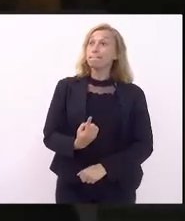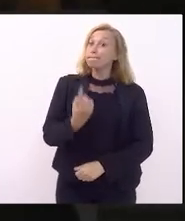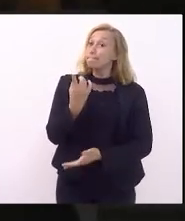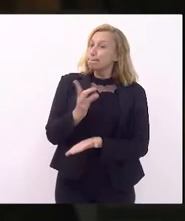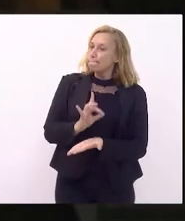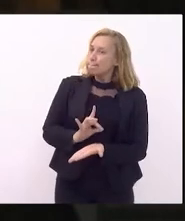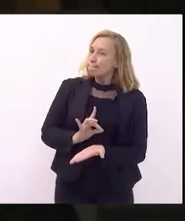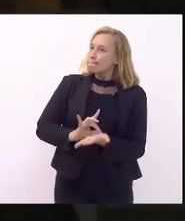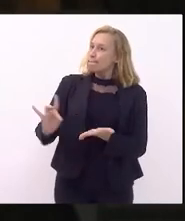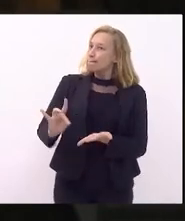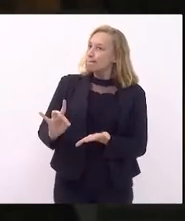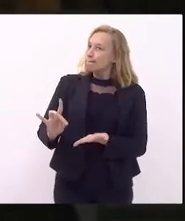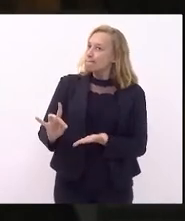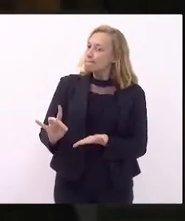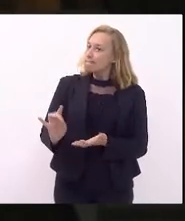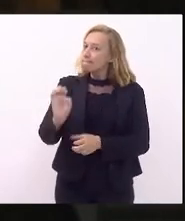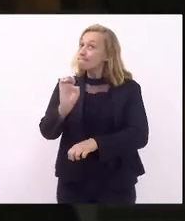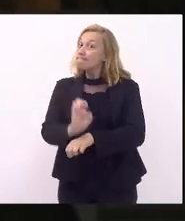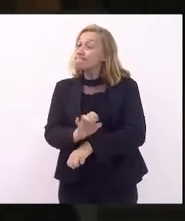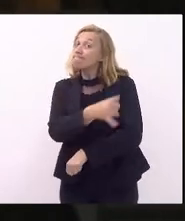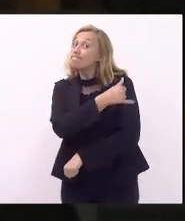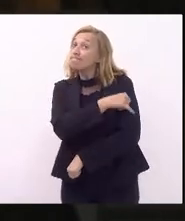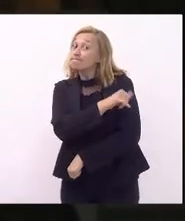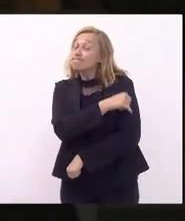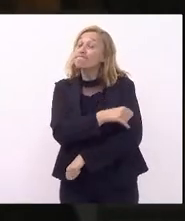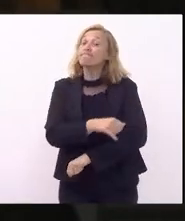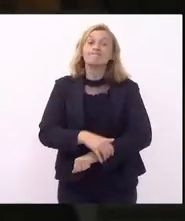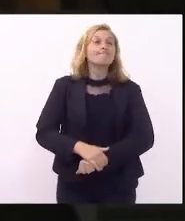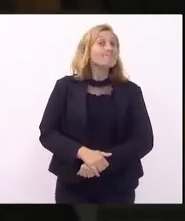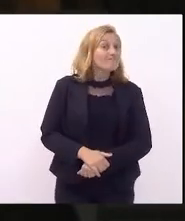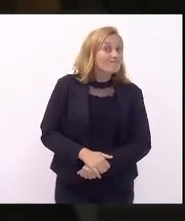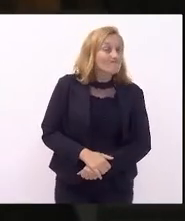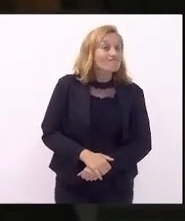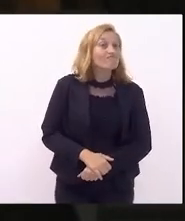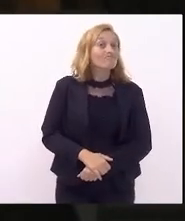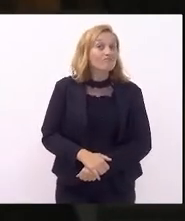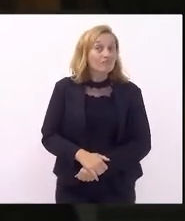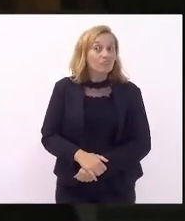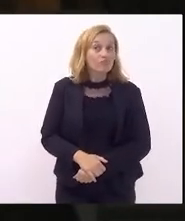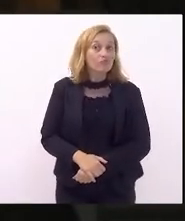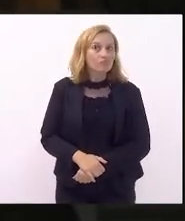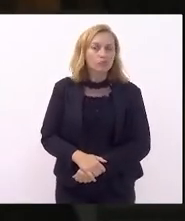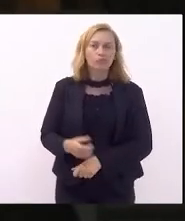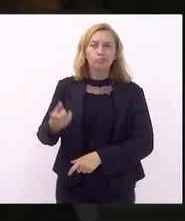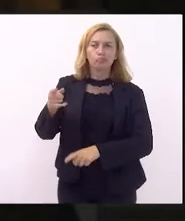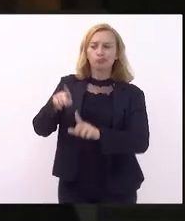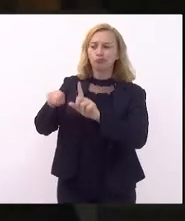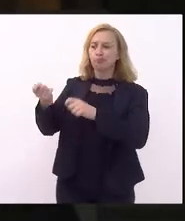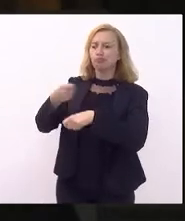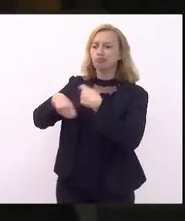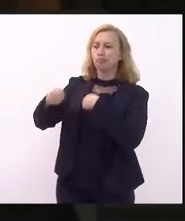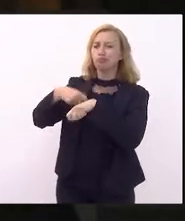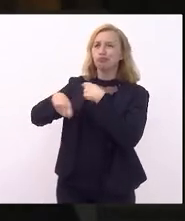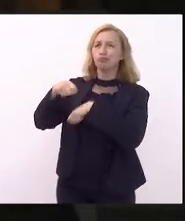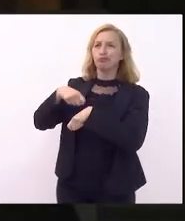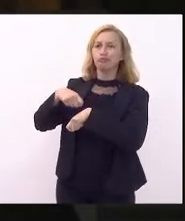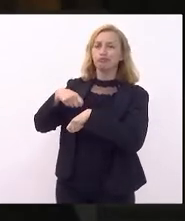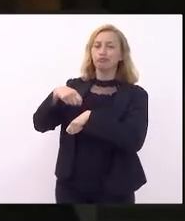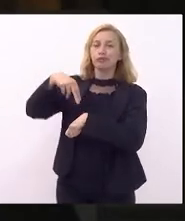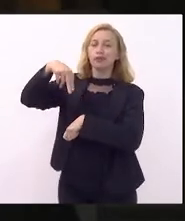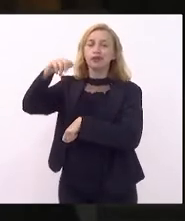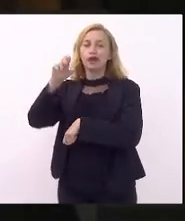do Estado do Rio de Janeiro, o economista neoliberal